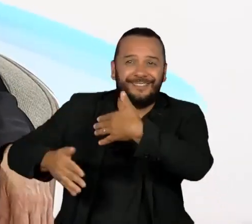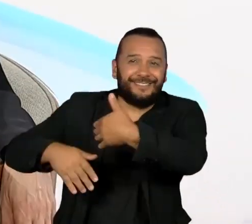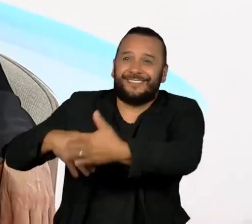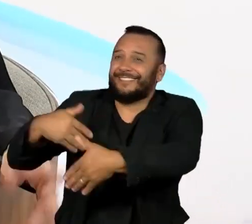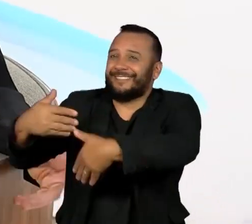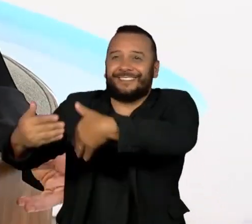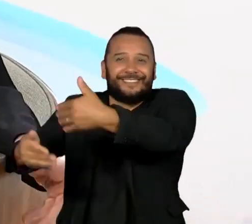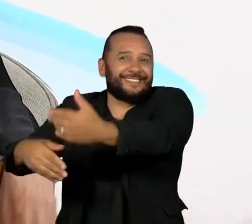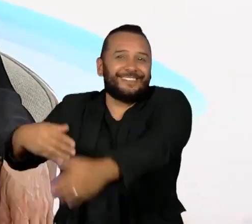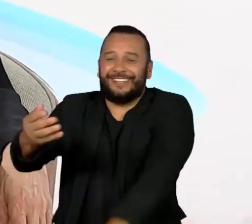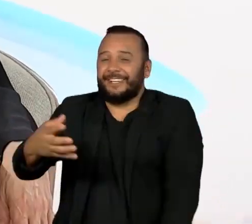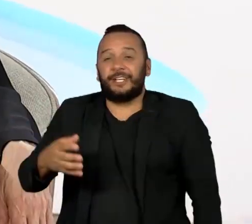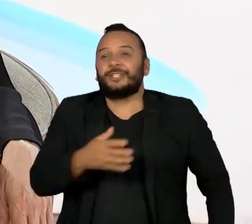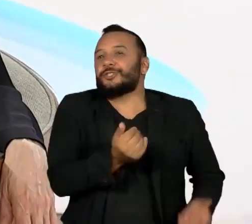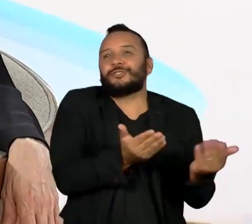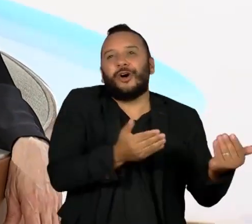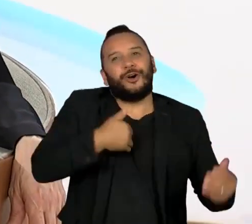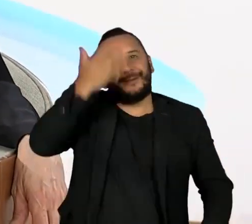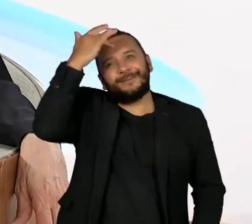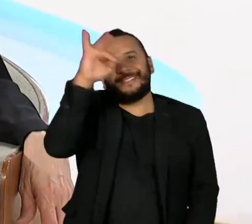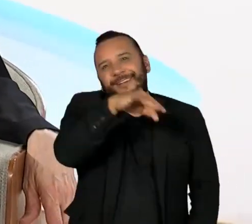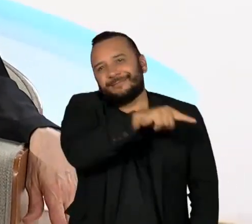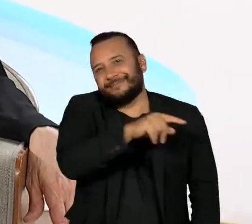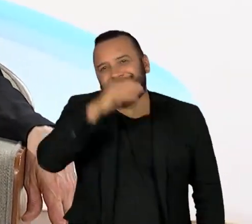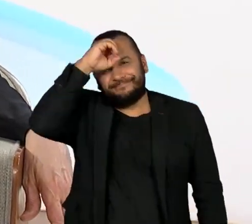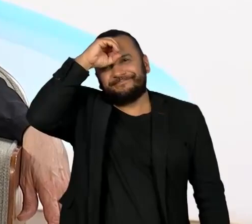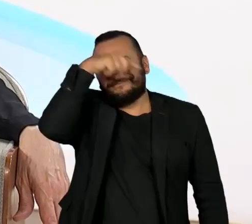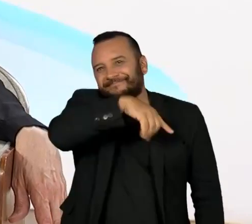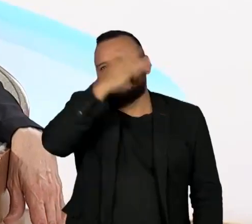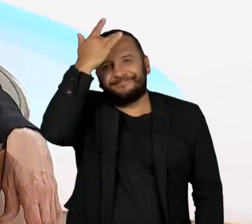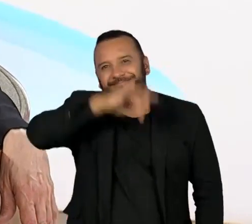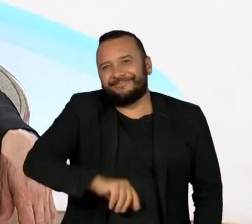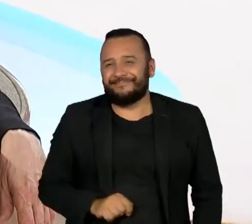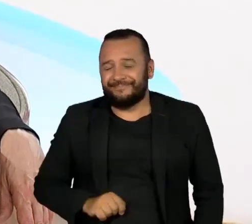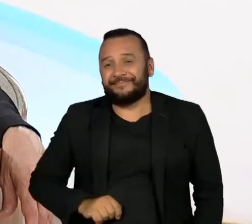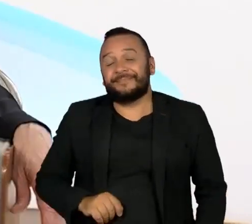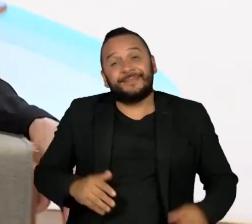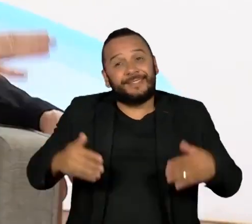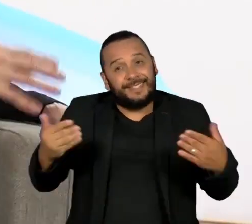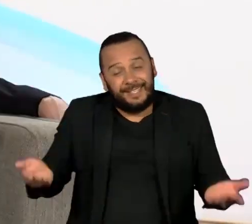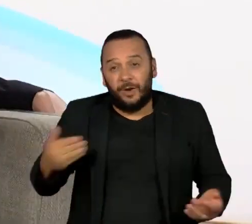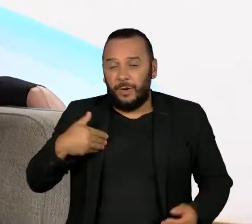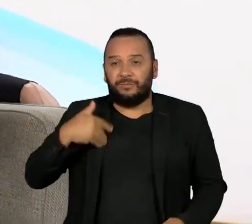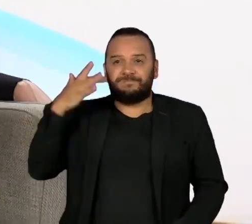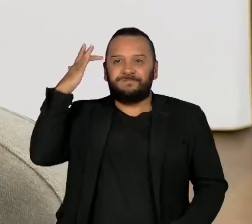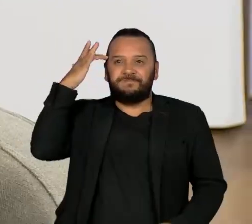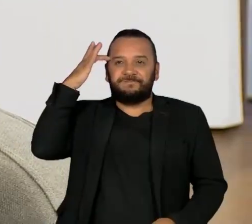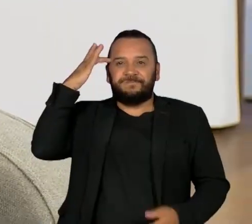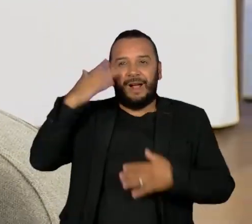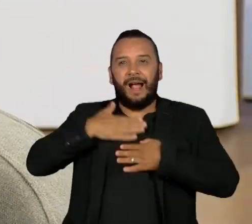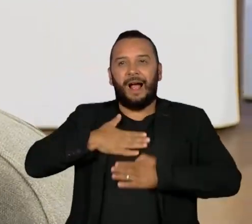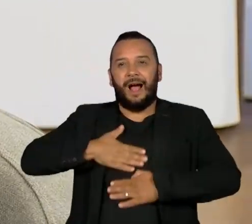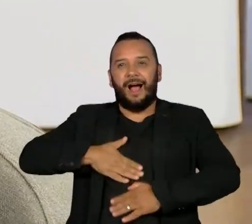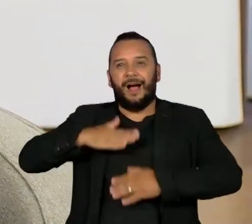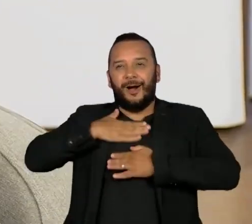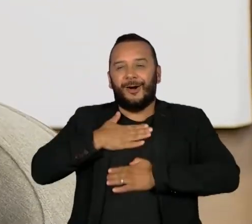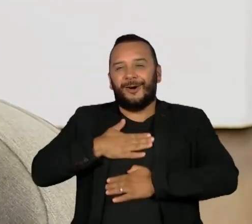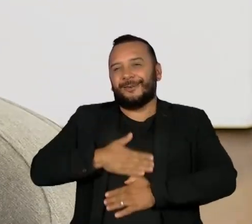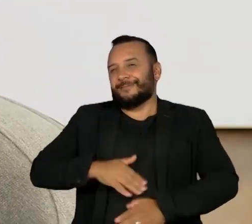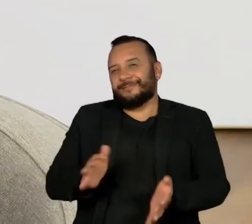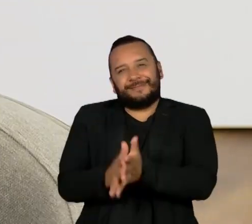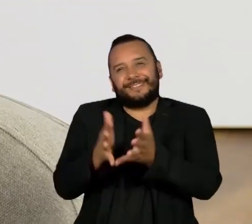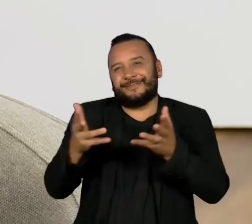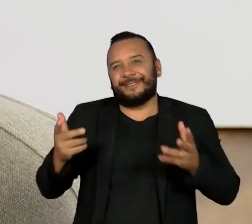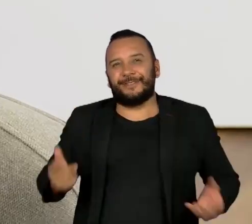roldão. Isso a juventude não sabe ainda. Então, eu acho que a calma da maturidade é uma maravilha, porque você fica